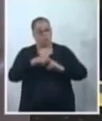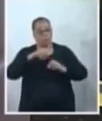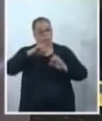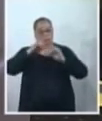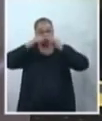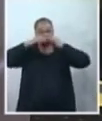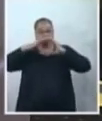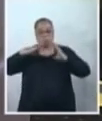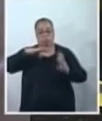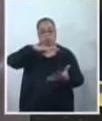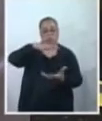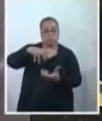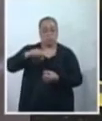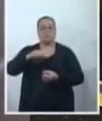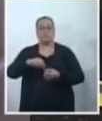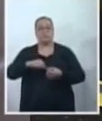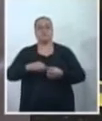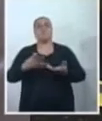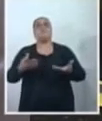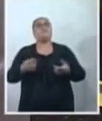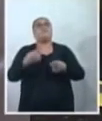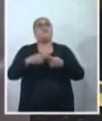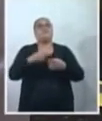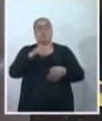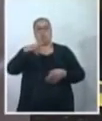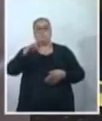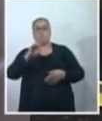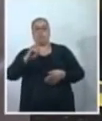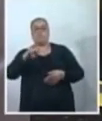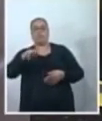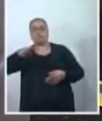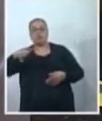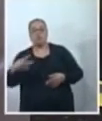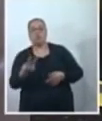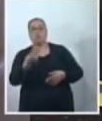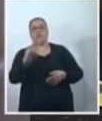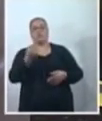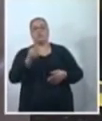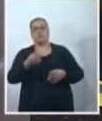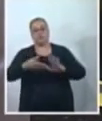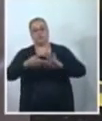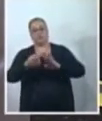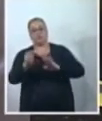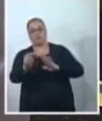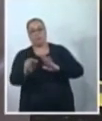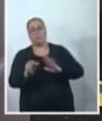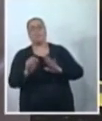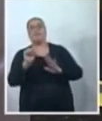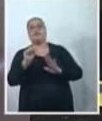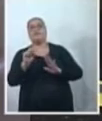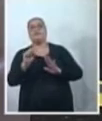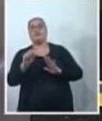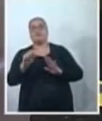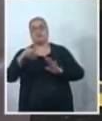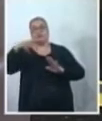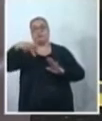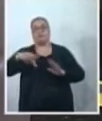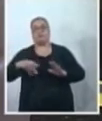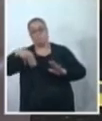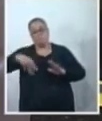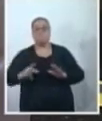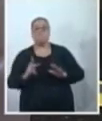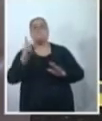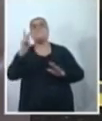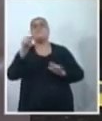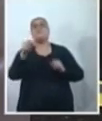Então, o valor aí do Propão seria a destinação de 2 milhões, a retirada da publicidade e propaganda desses valores